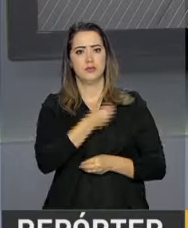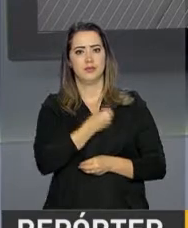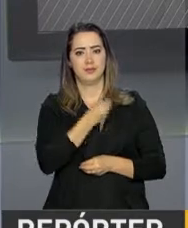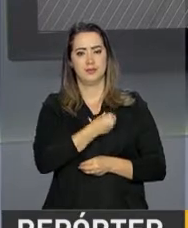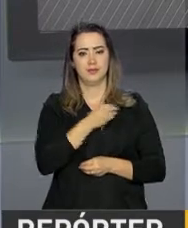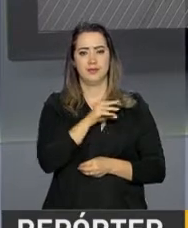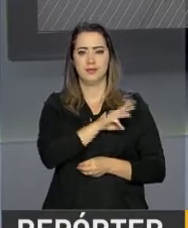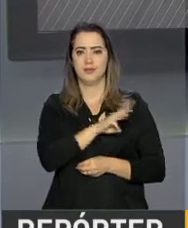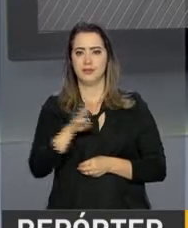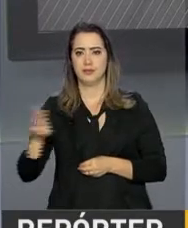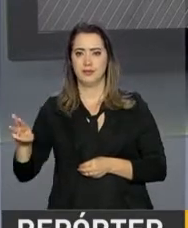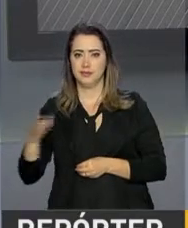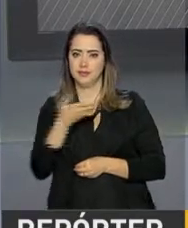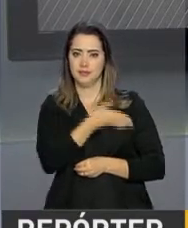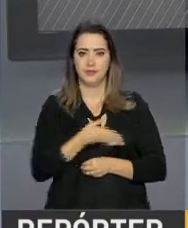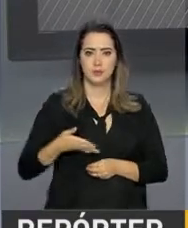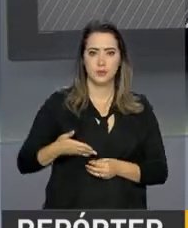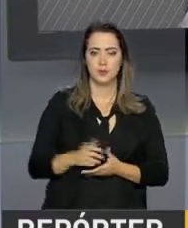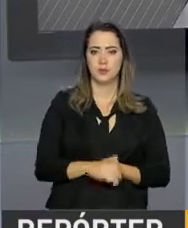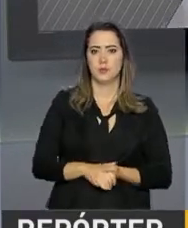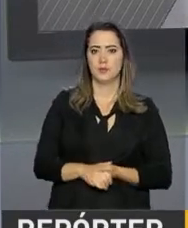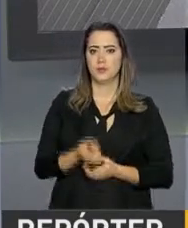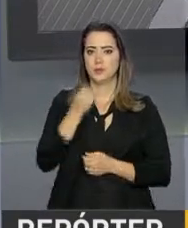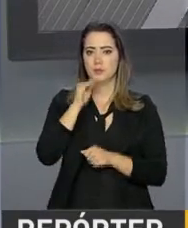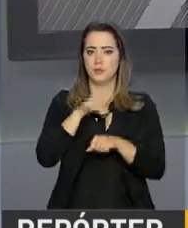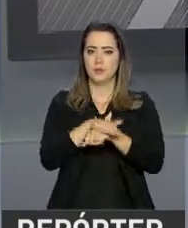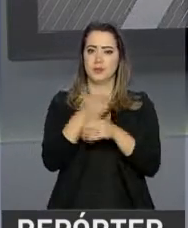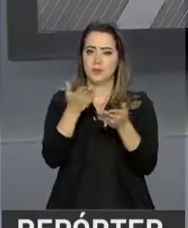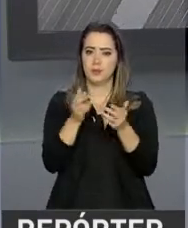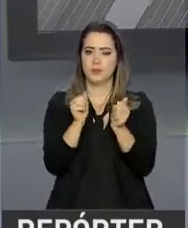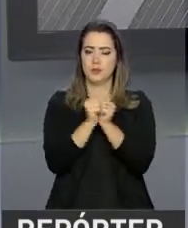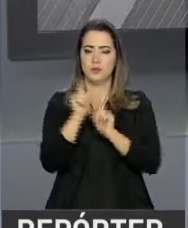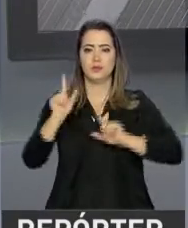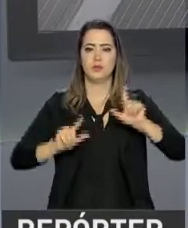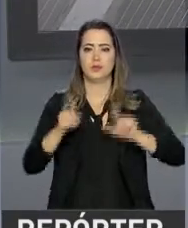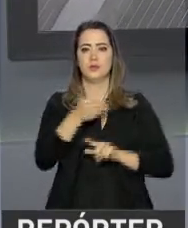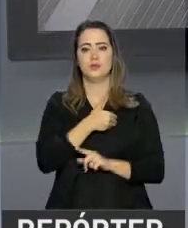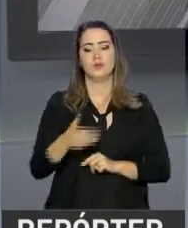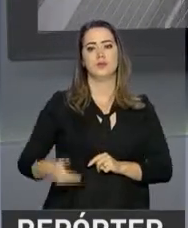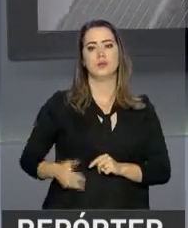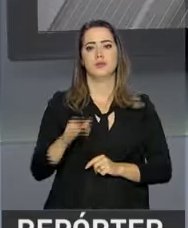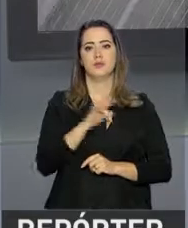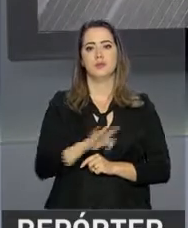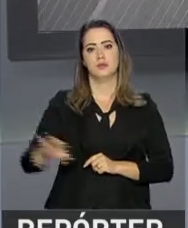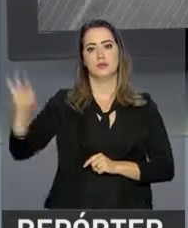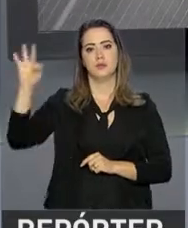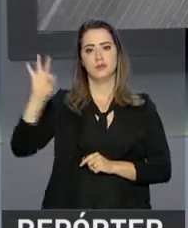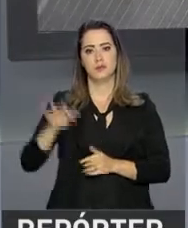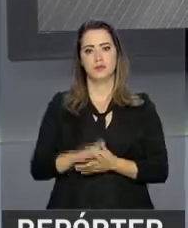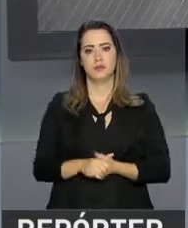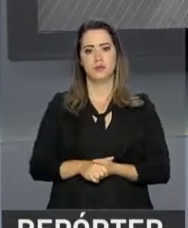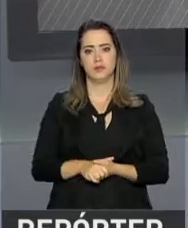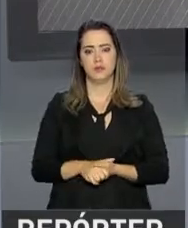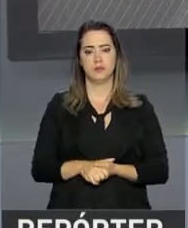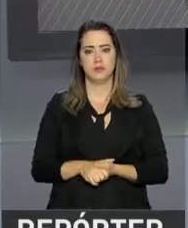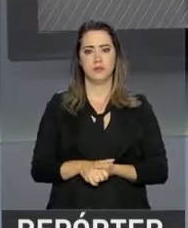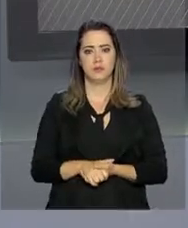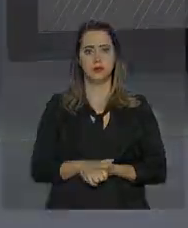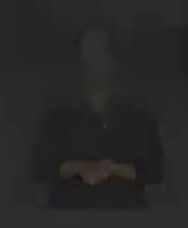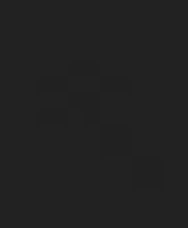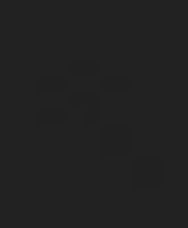ao vivo está na página da NBR na internet. Uma boa noite para você e continue com a gente aqui na NBR, a TV do Governo Federal.